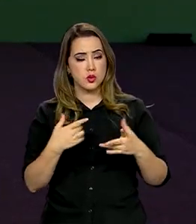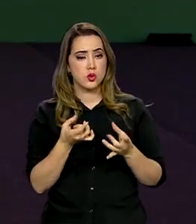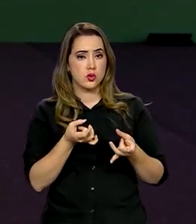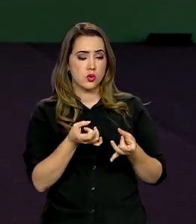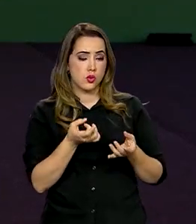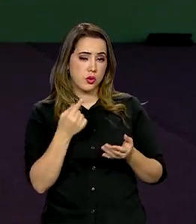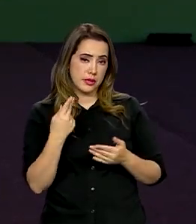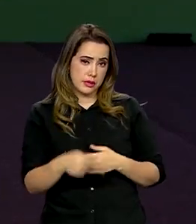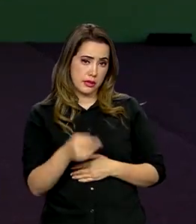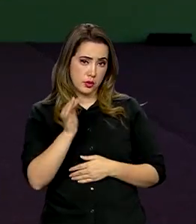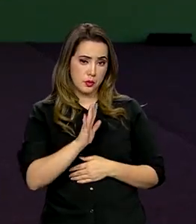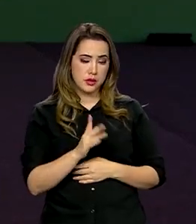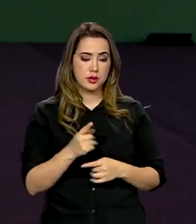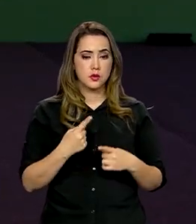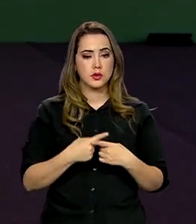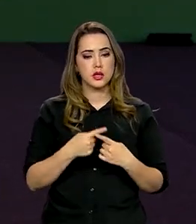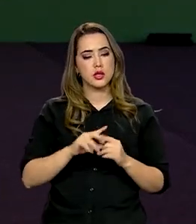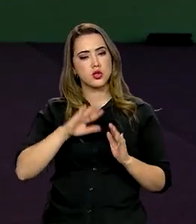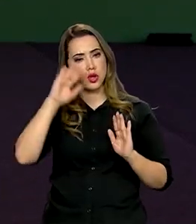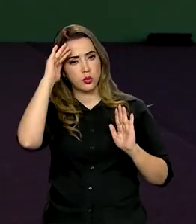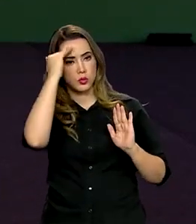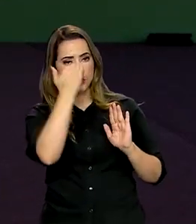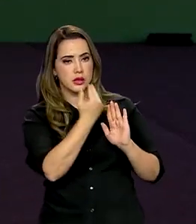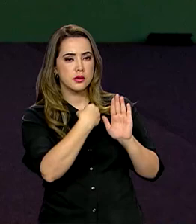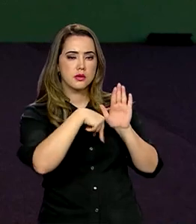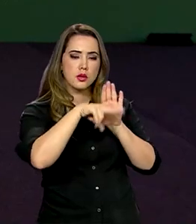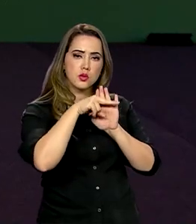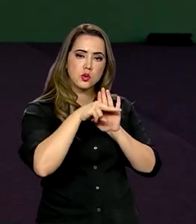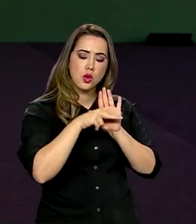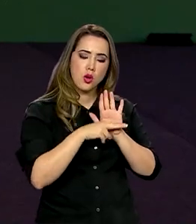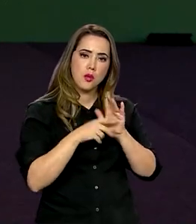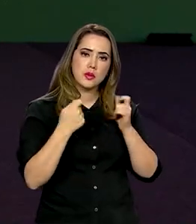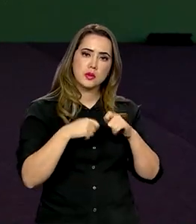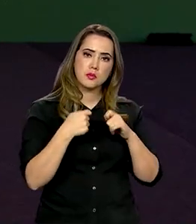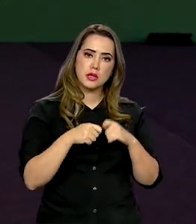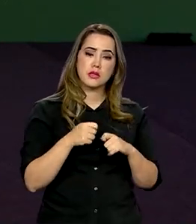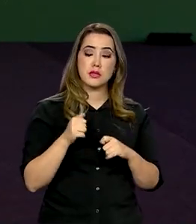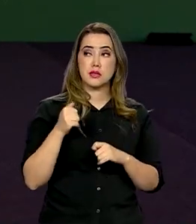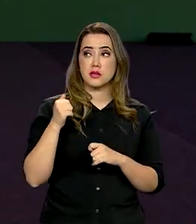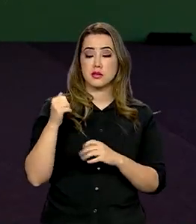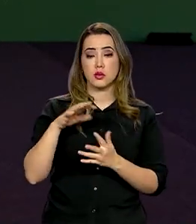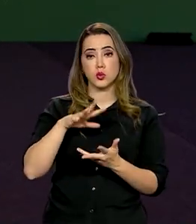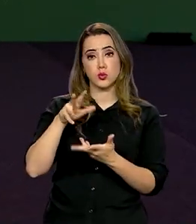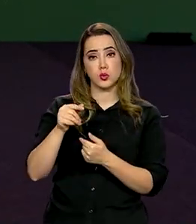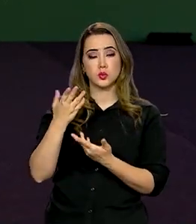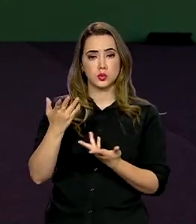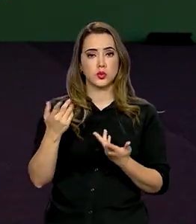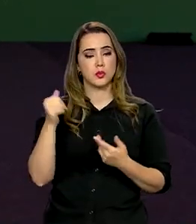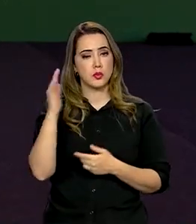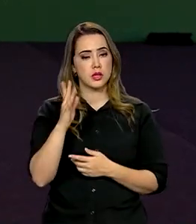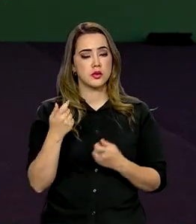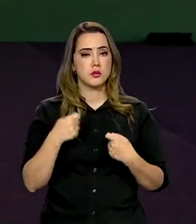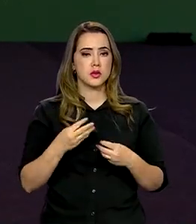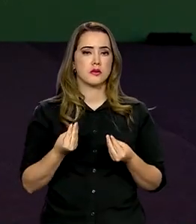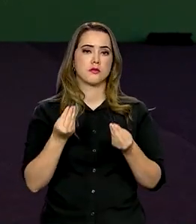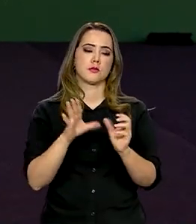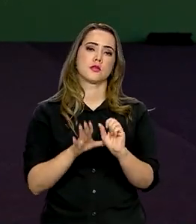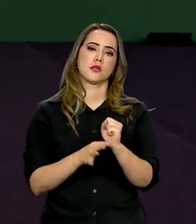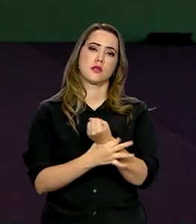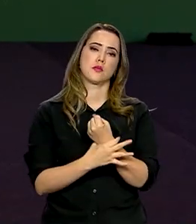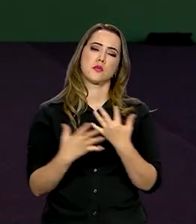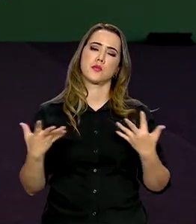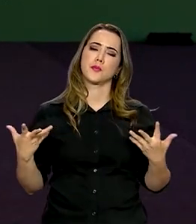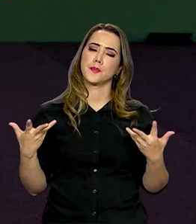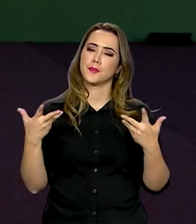brasileiros. É que, para estar dentro das exigências estrangeiras, o Brasil precisa garantir a segurança e a